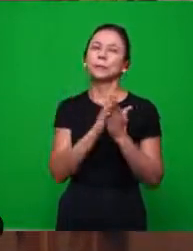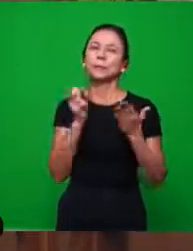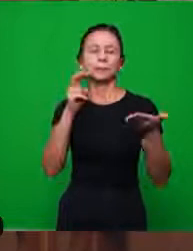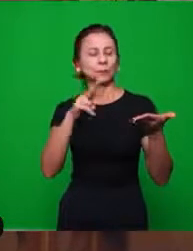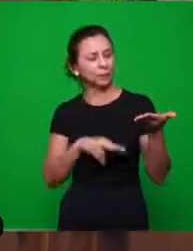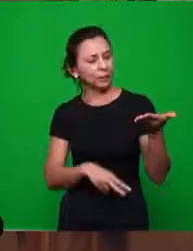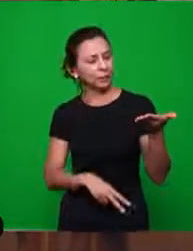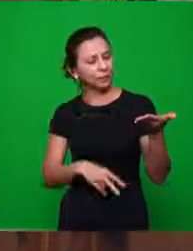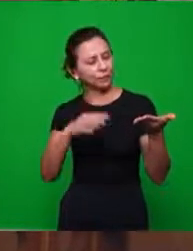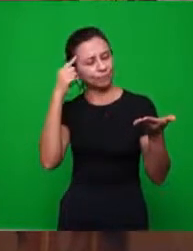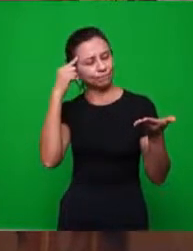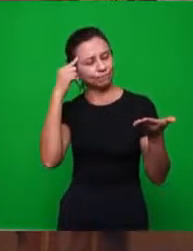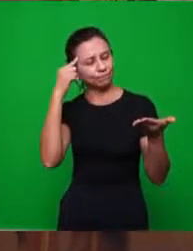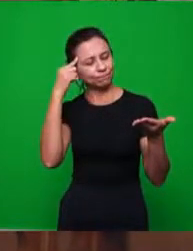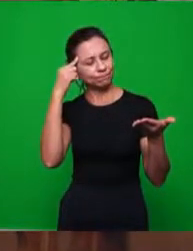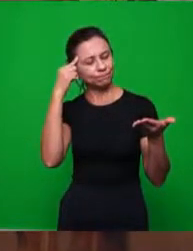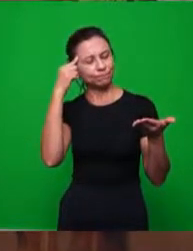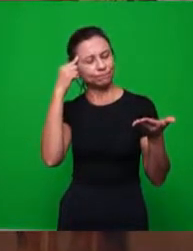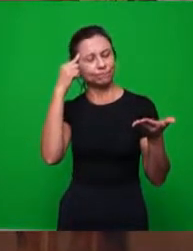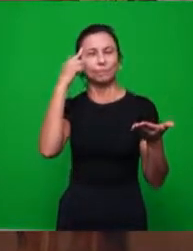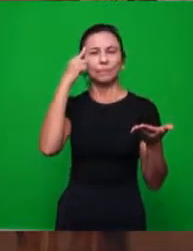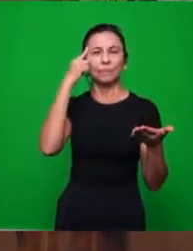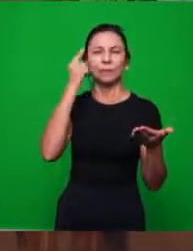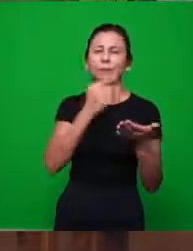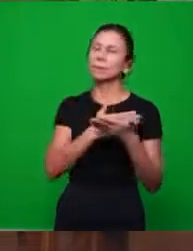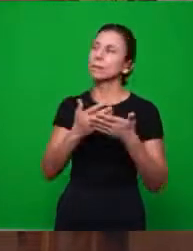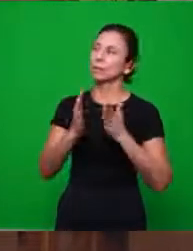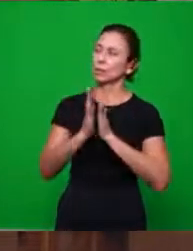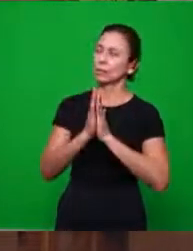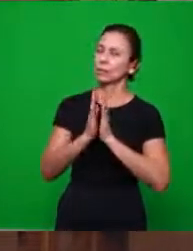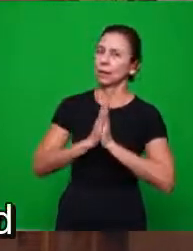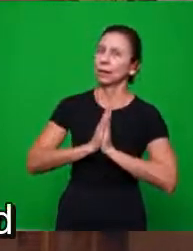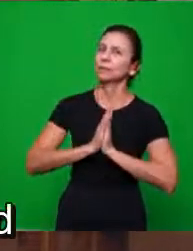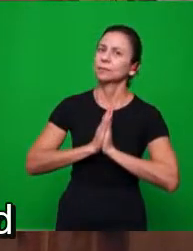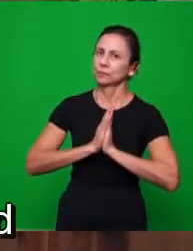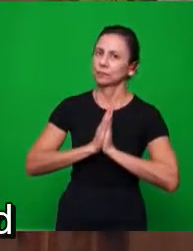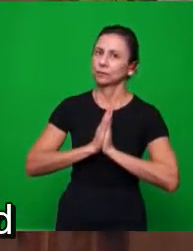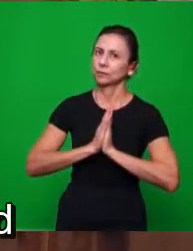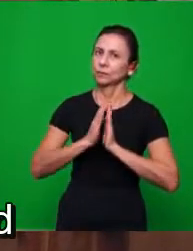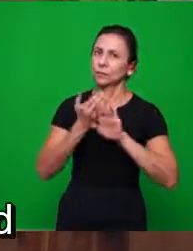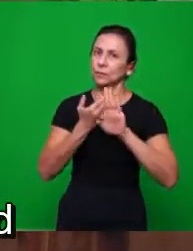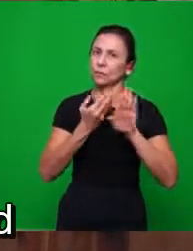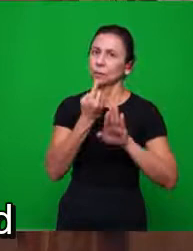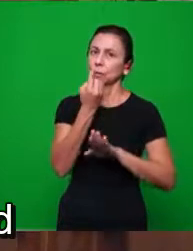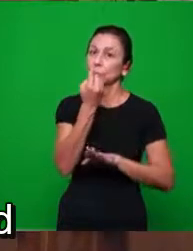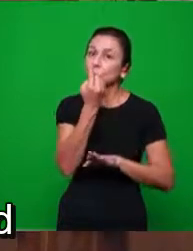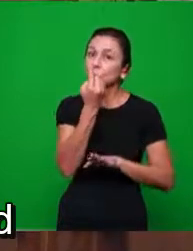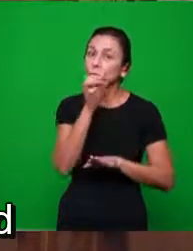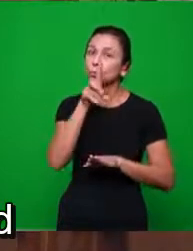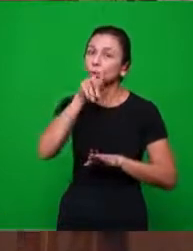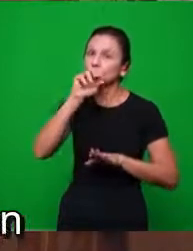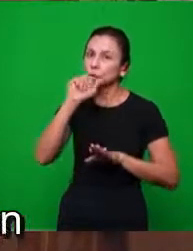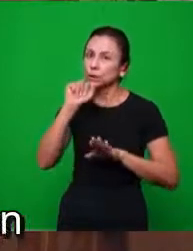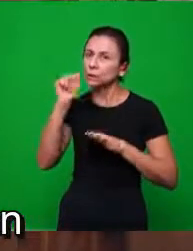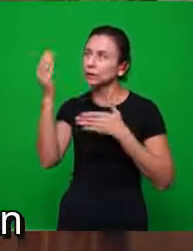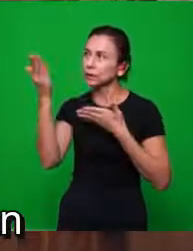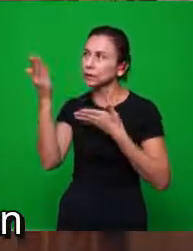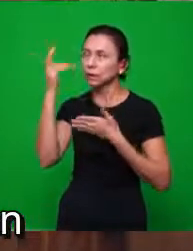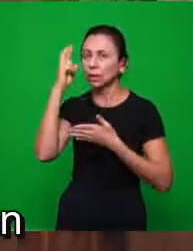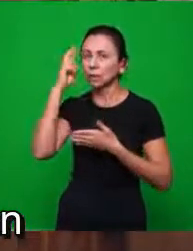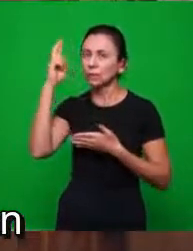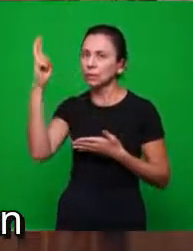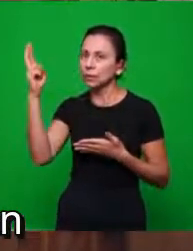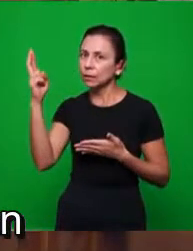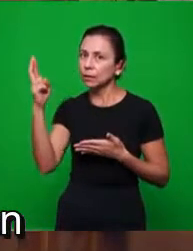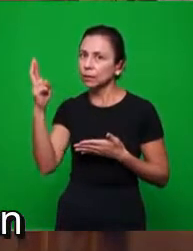palavra, vou meditar, eu vou entrar num período de oração. Então, você separou um dia para o Senhor. Está separado. Não é mais